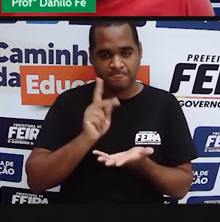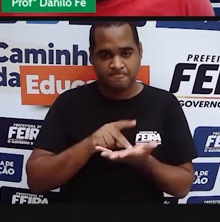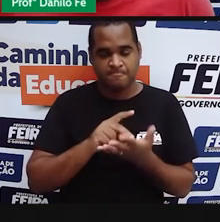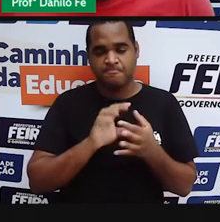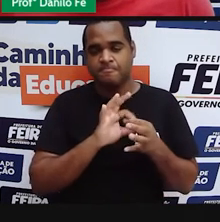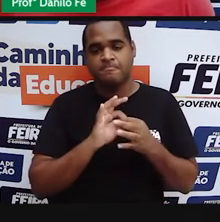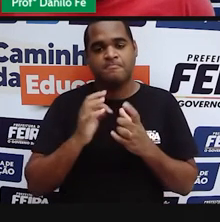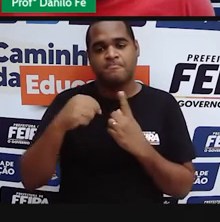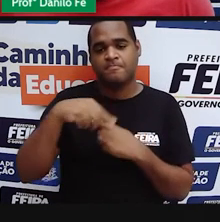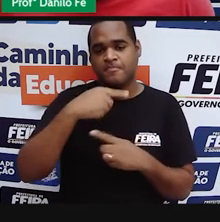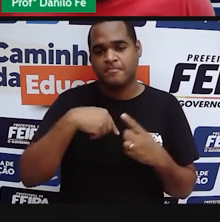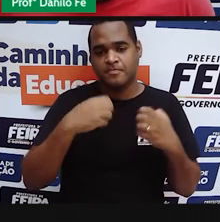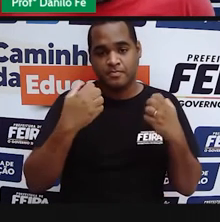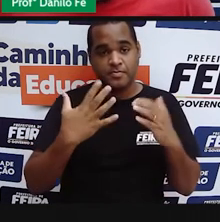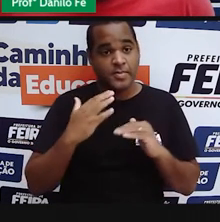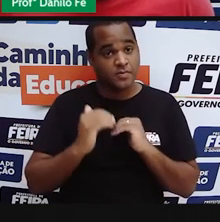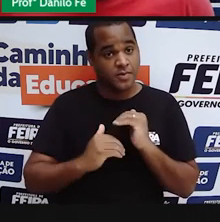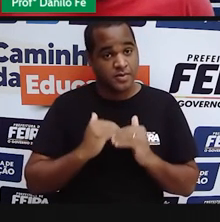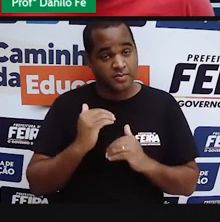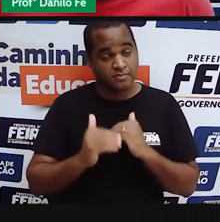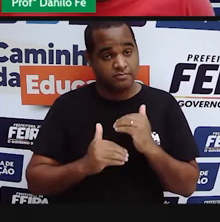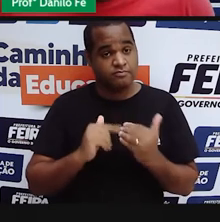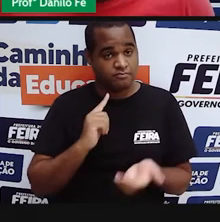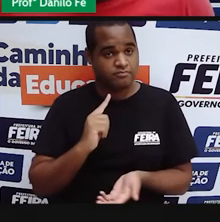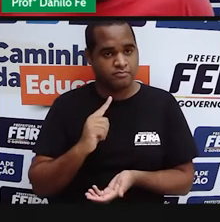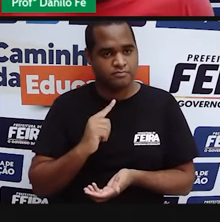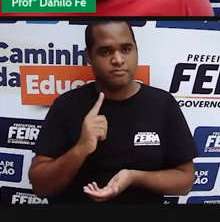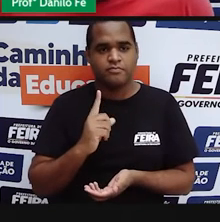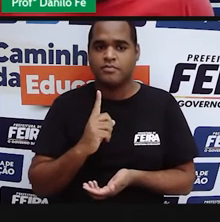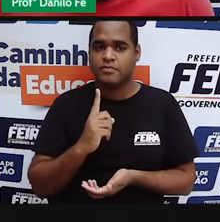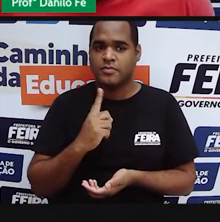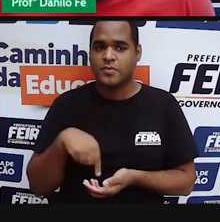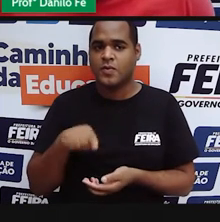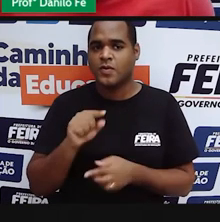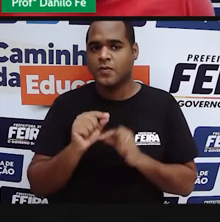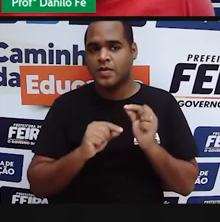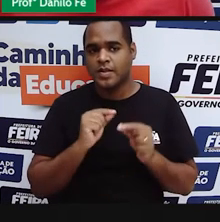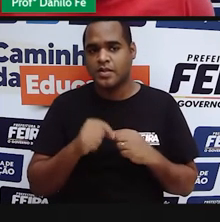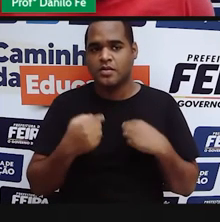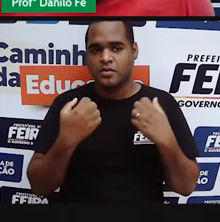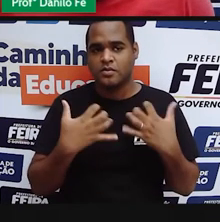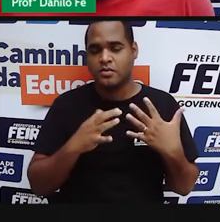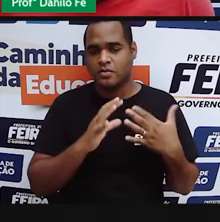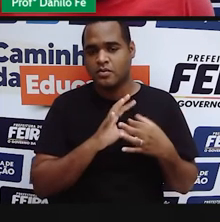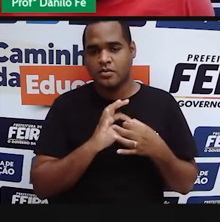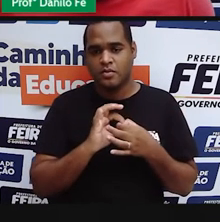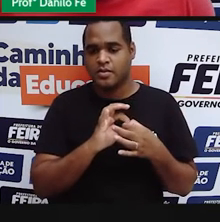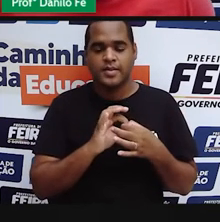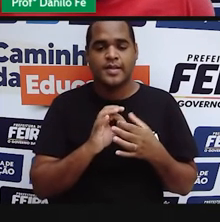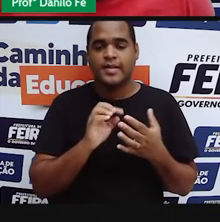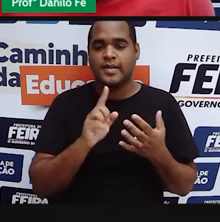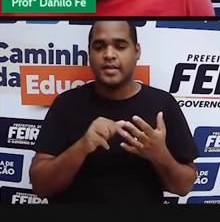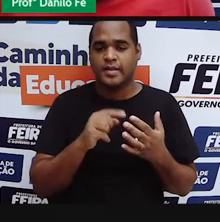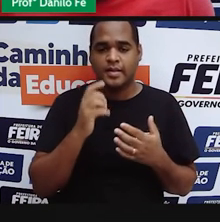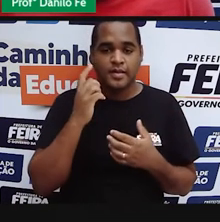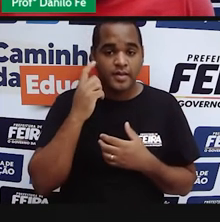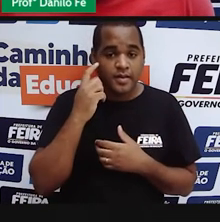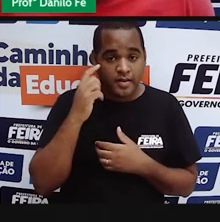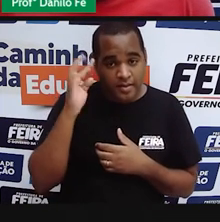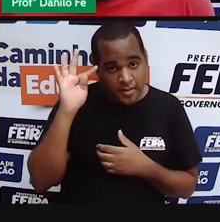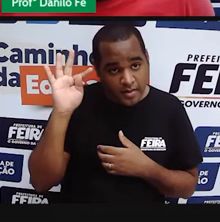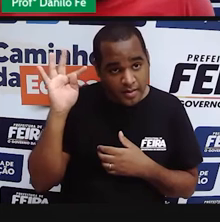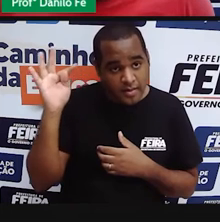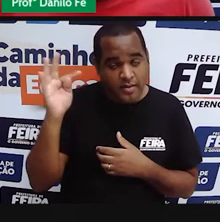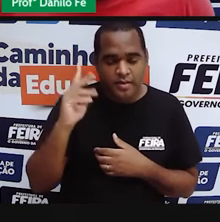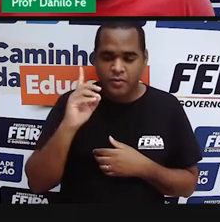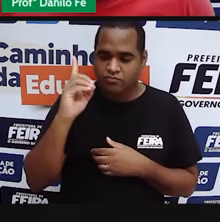legitimidade para o líder que iria conduzir esse processo. E o que é que ele faz? Ele associa e ele